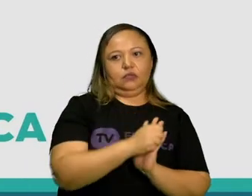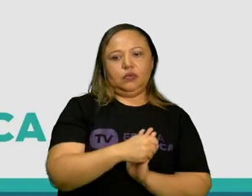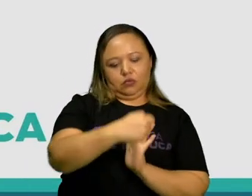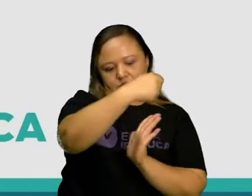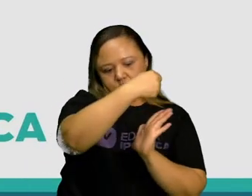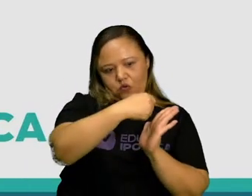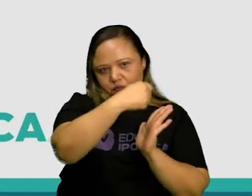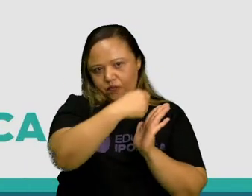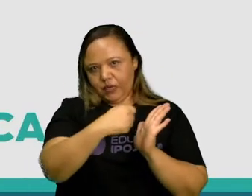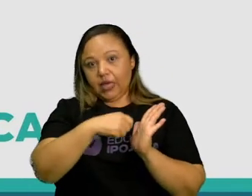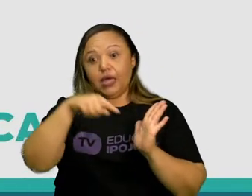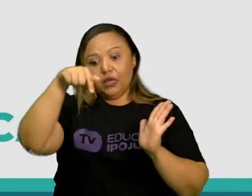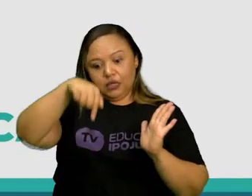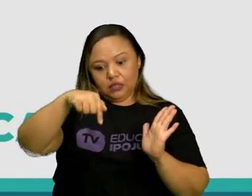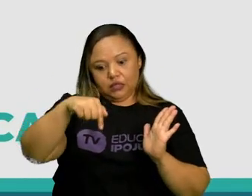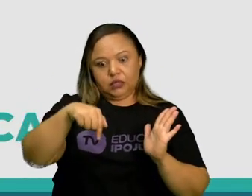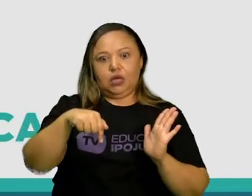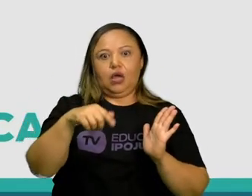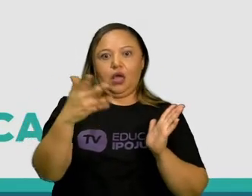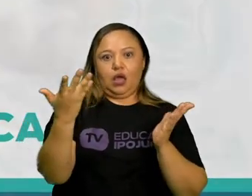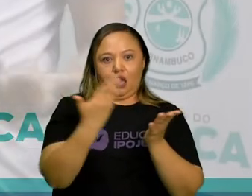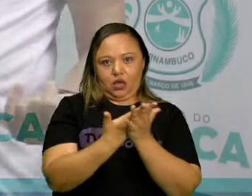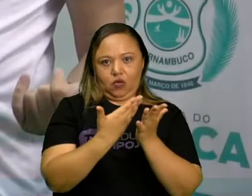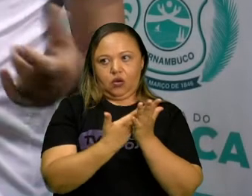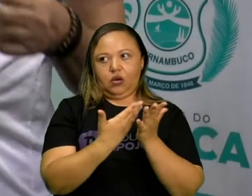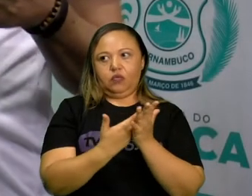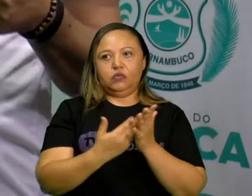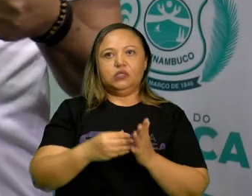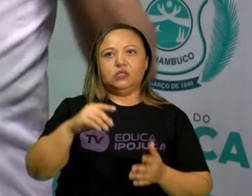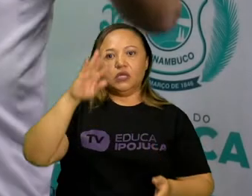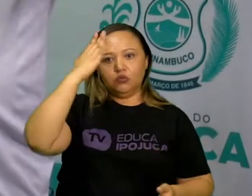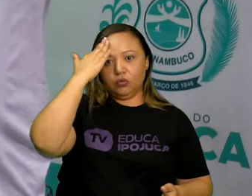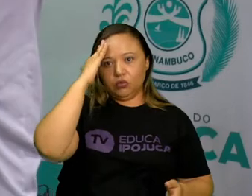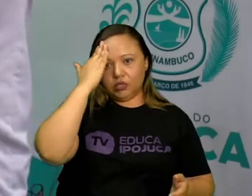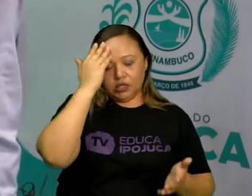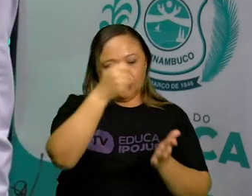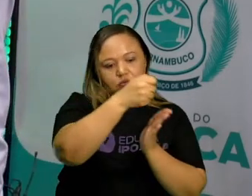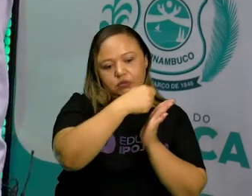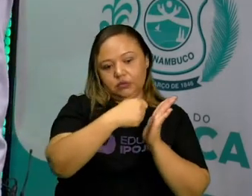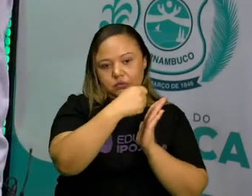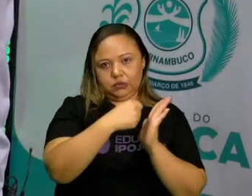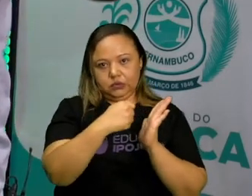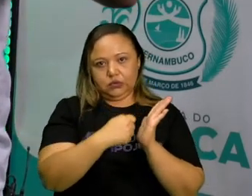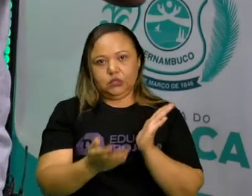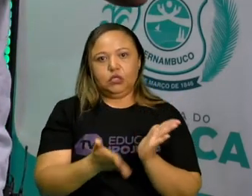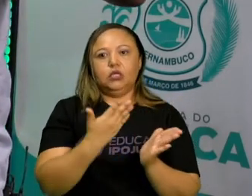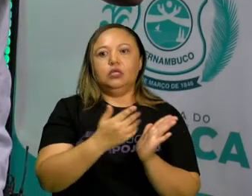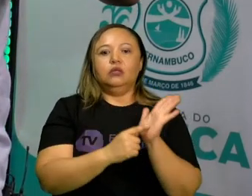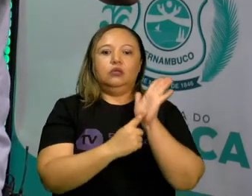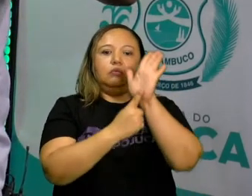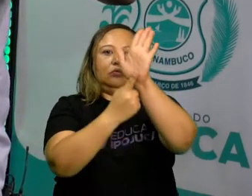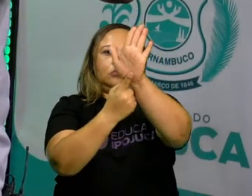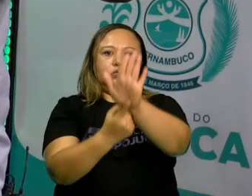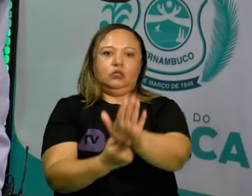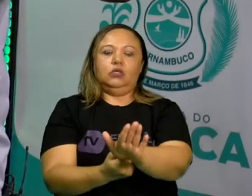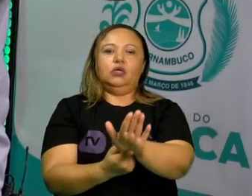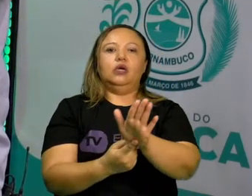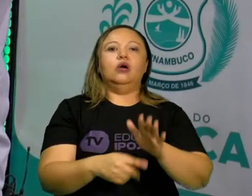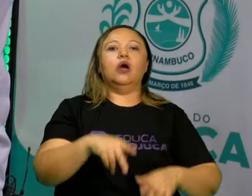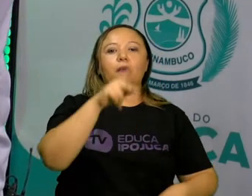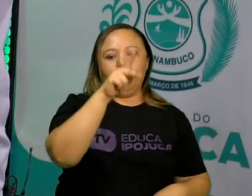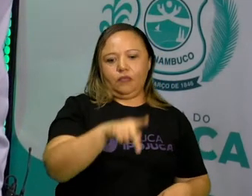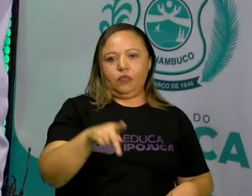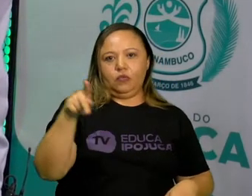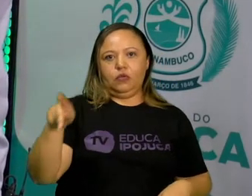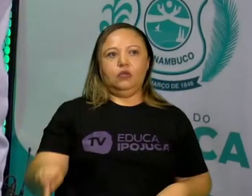levar para a sua professora ou professor de arte, mostrar e conversar sobre o assunto. Beleza? E vacinar. Não esquece de vacinar. Beleza?